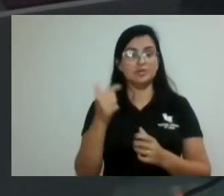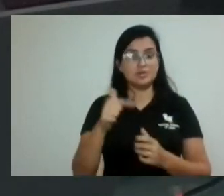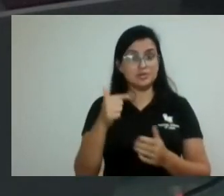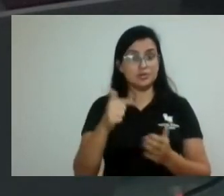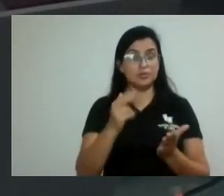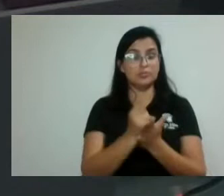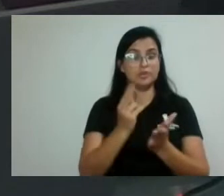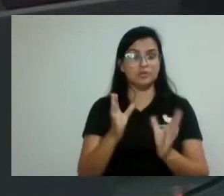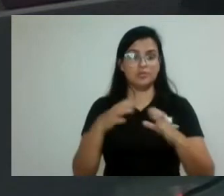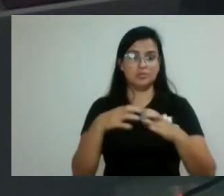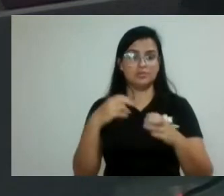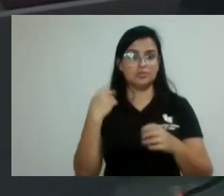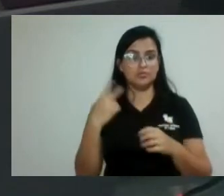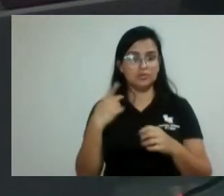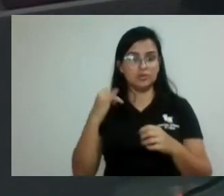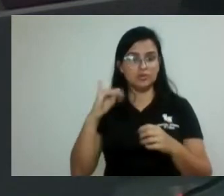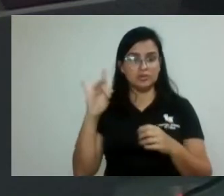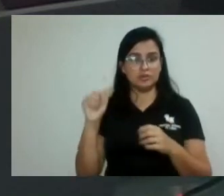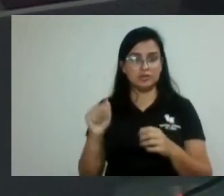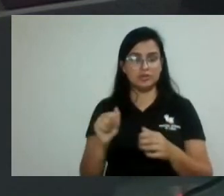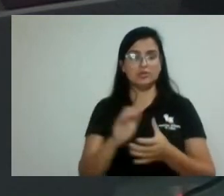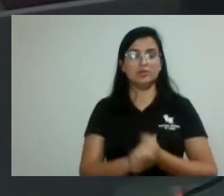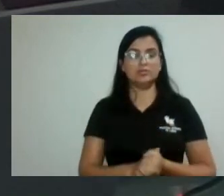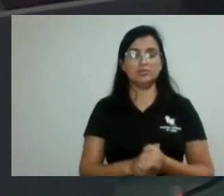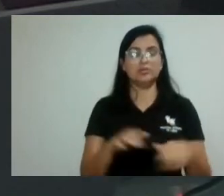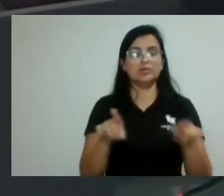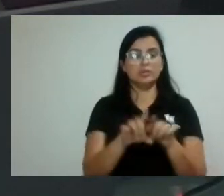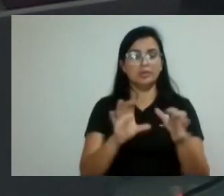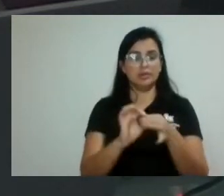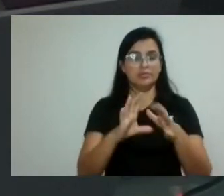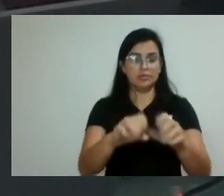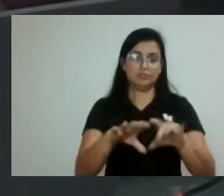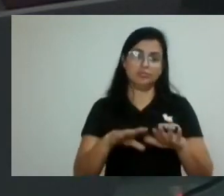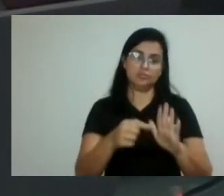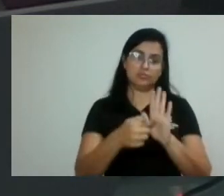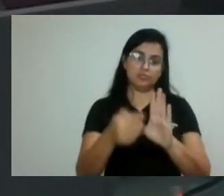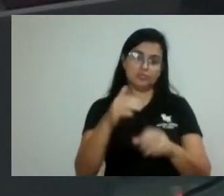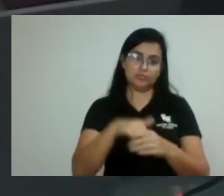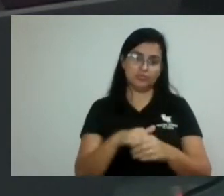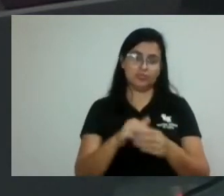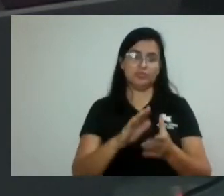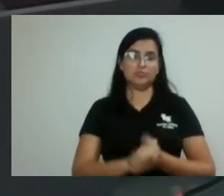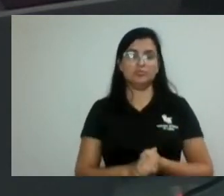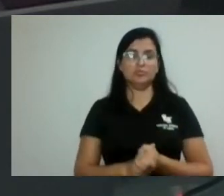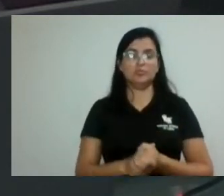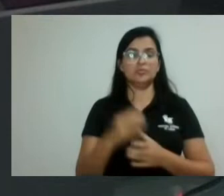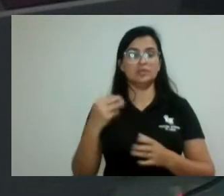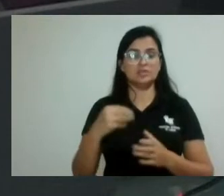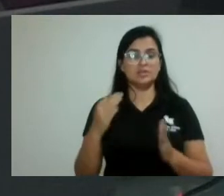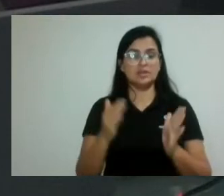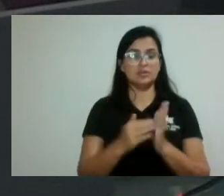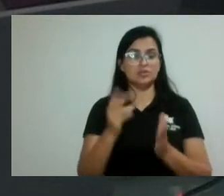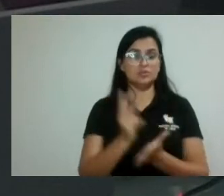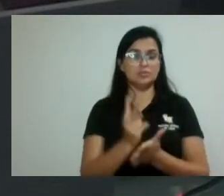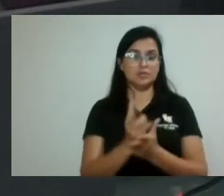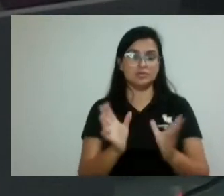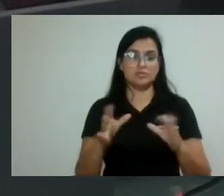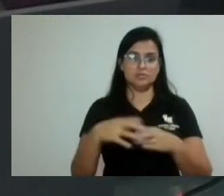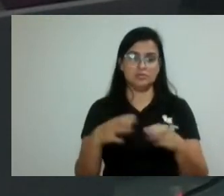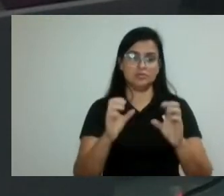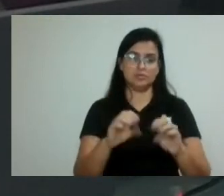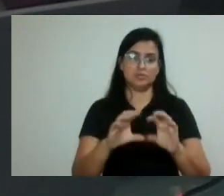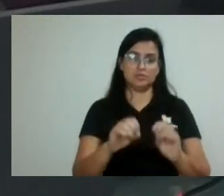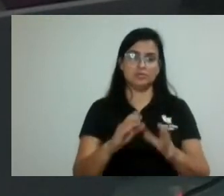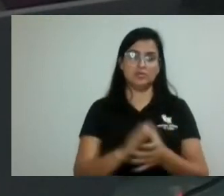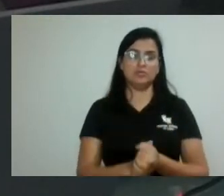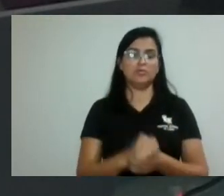vereadora Cida Oliveira, também liberando para o plenário, onde manifestará seu voto. Terceiro e último membro dessa comissão de educação, vereador Julinho Rossioli,